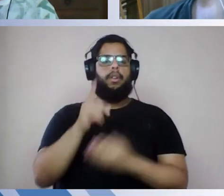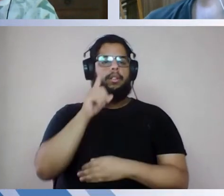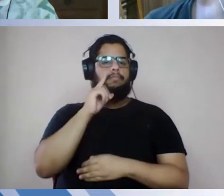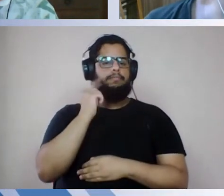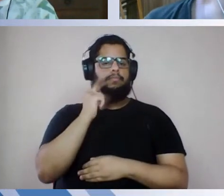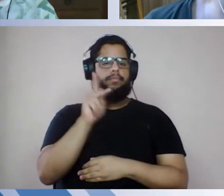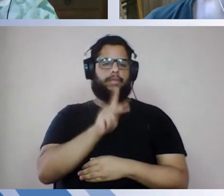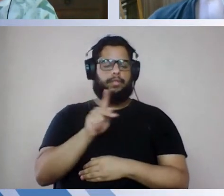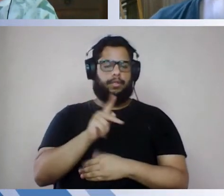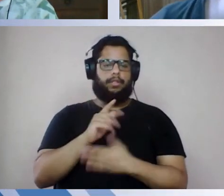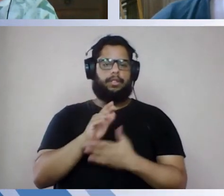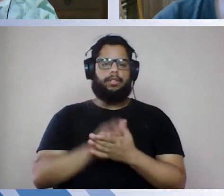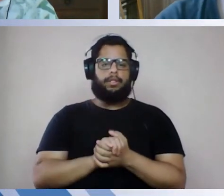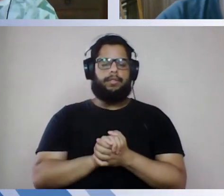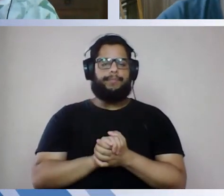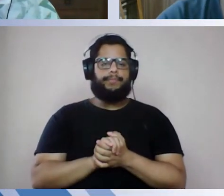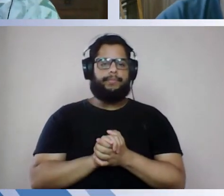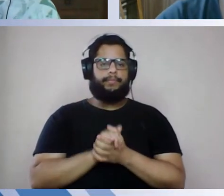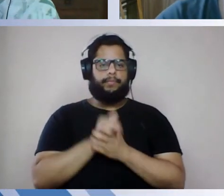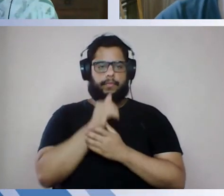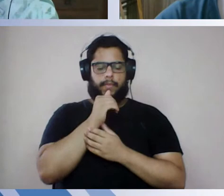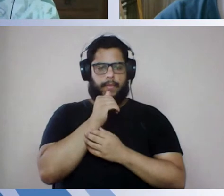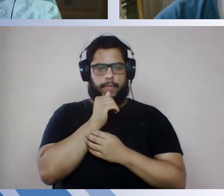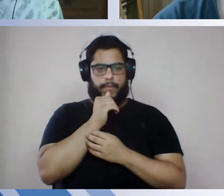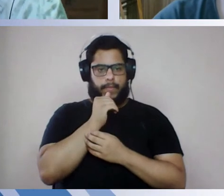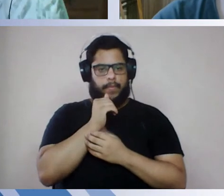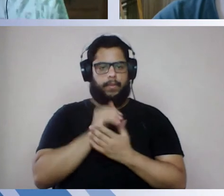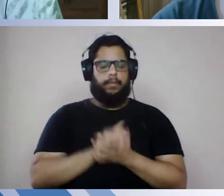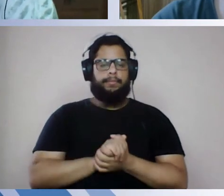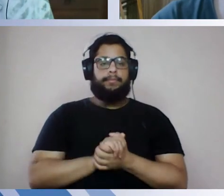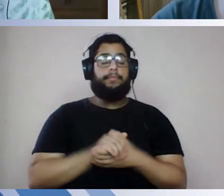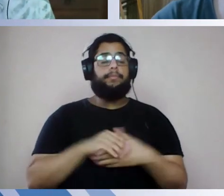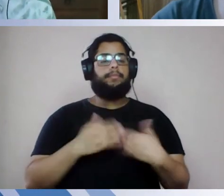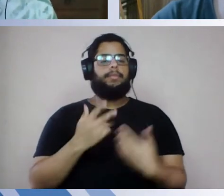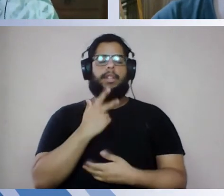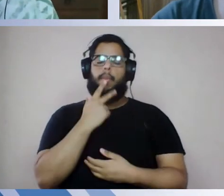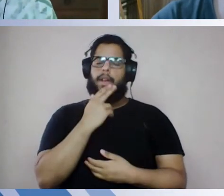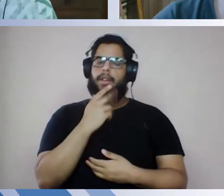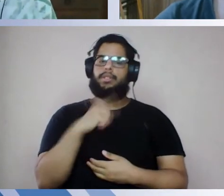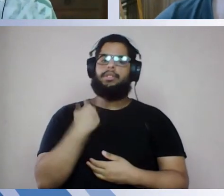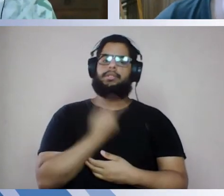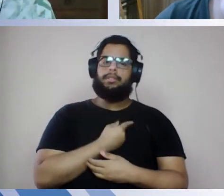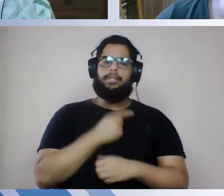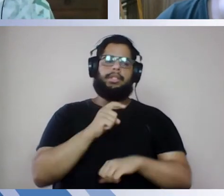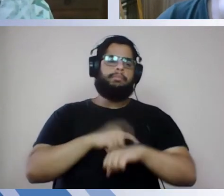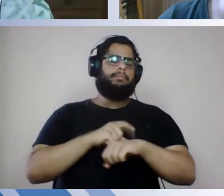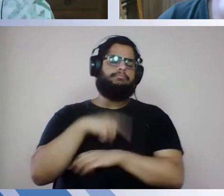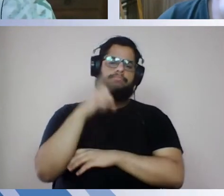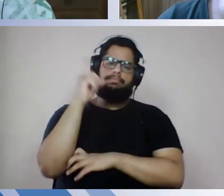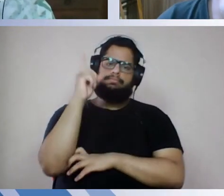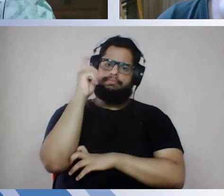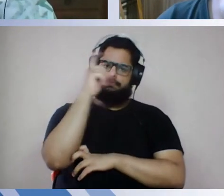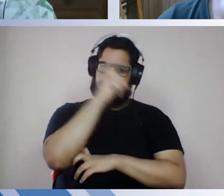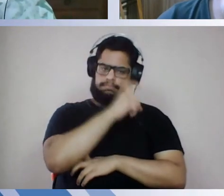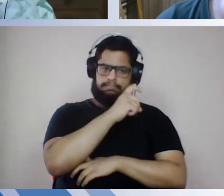obrigada, professor Bernardino. Eu acho que nós estamos todos passando por um momento extremamente difícil,